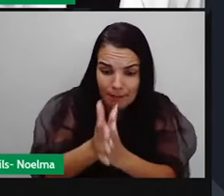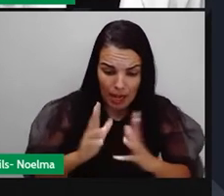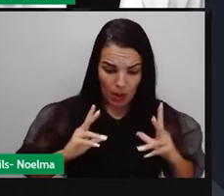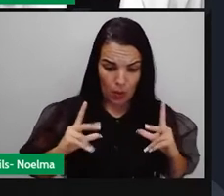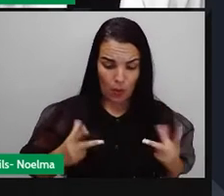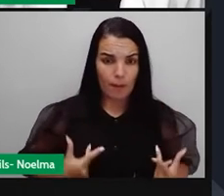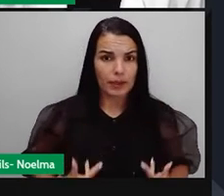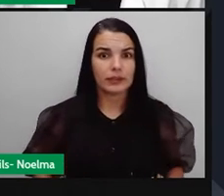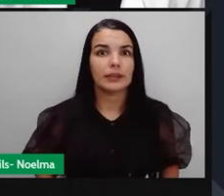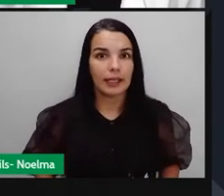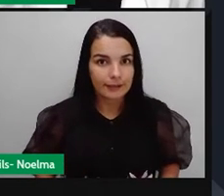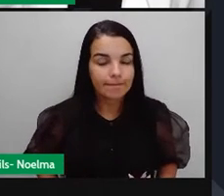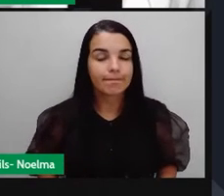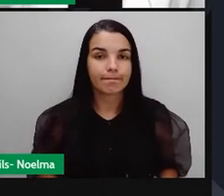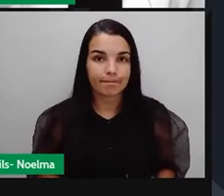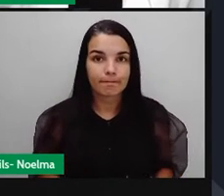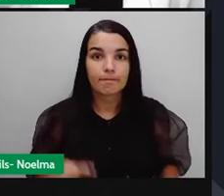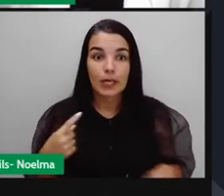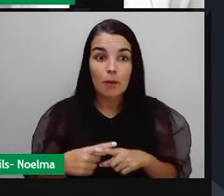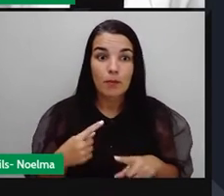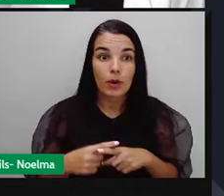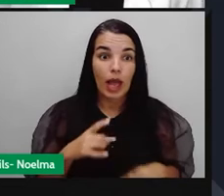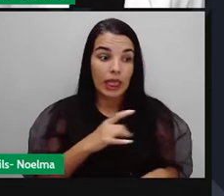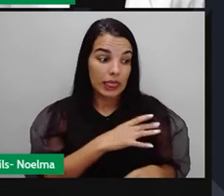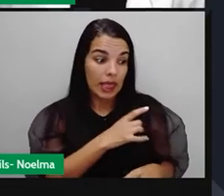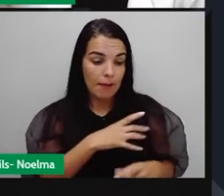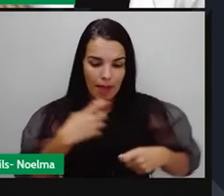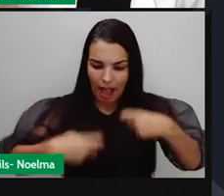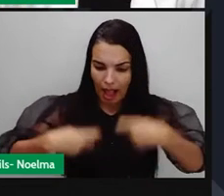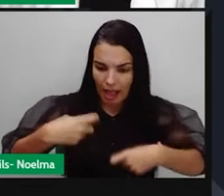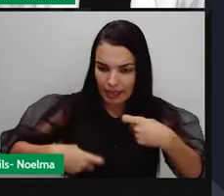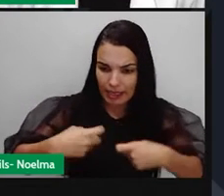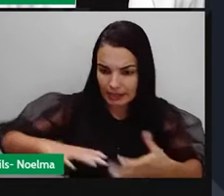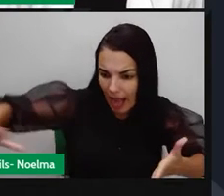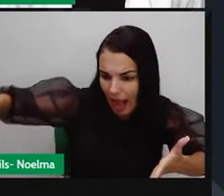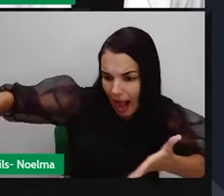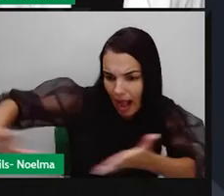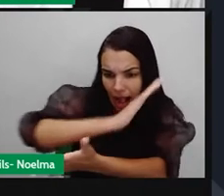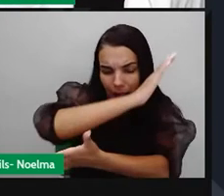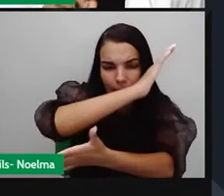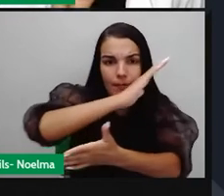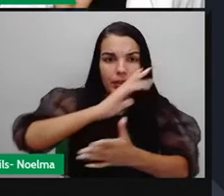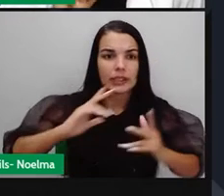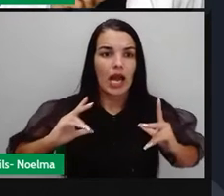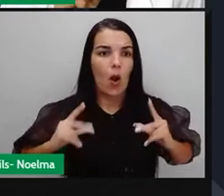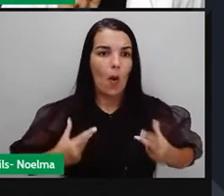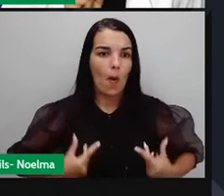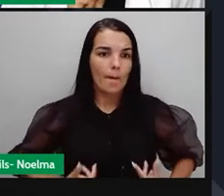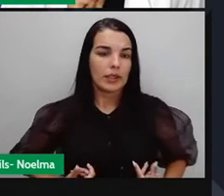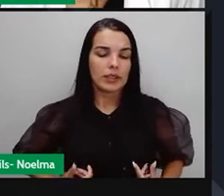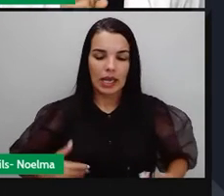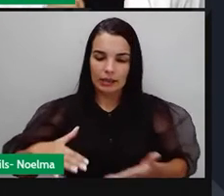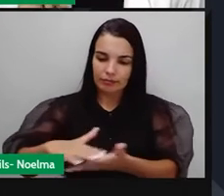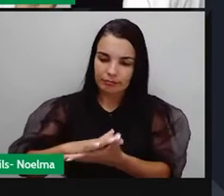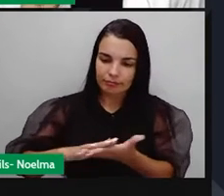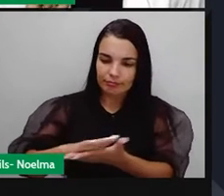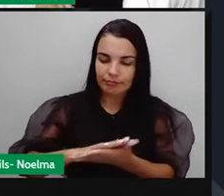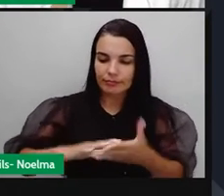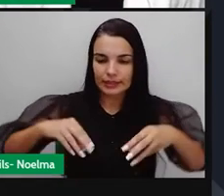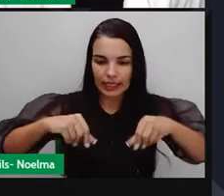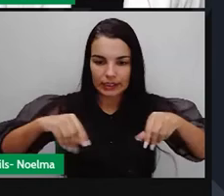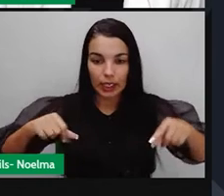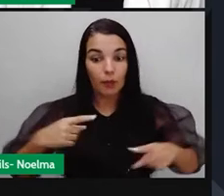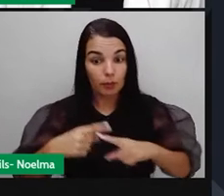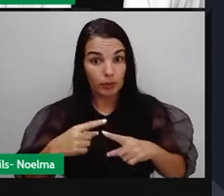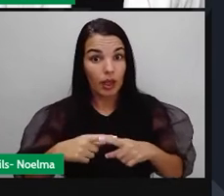temiam ser extintas. Elas temiam uma guerra que varresse a humanidade da Terra, porque esse é um risco que